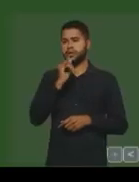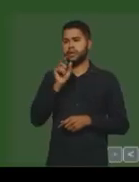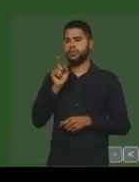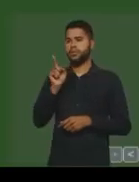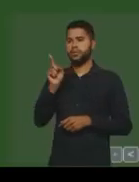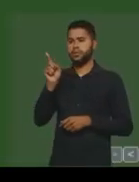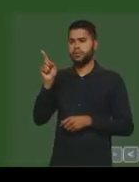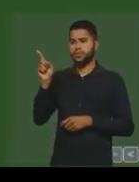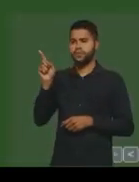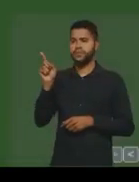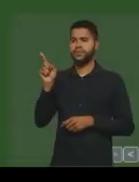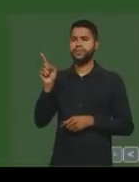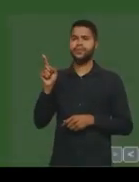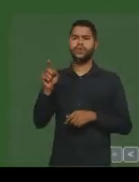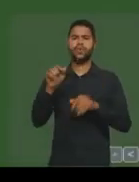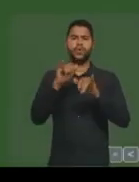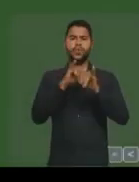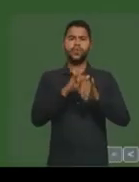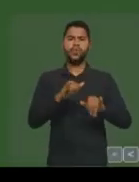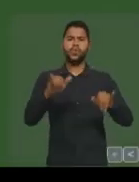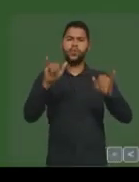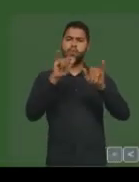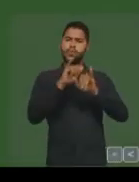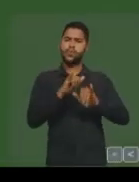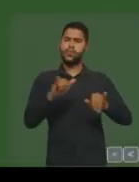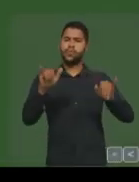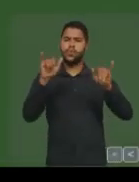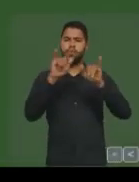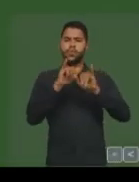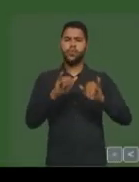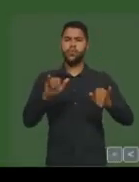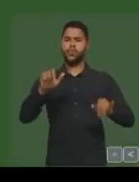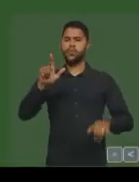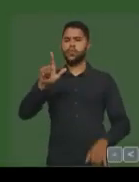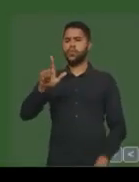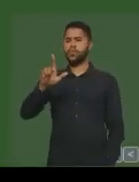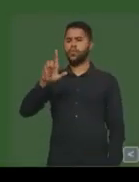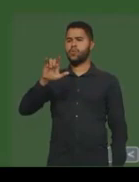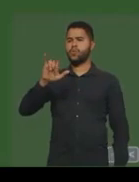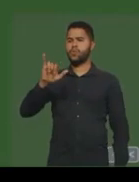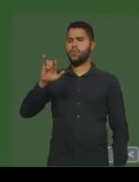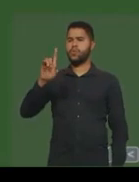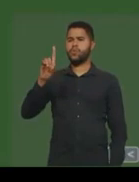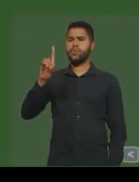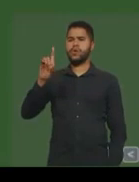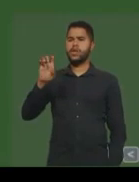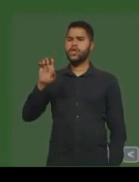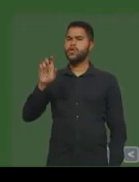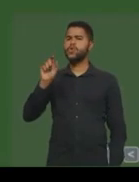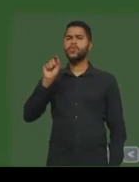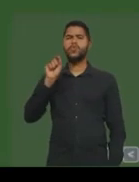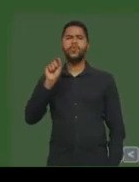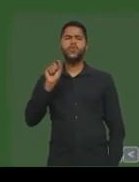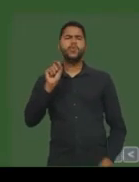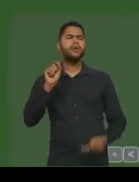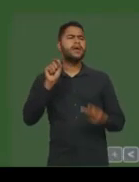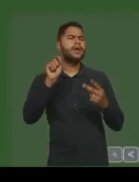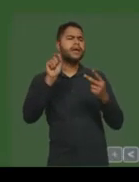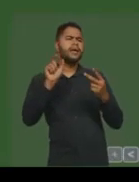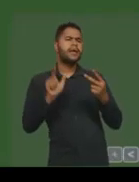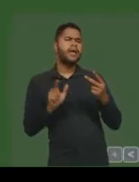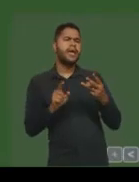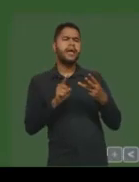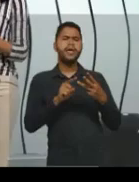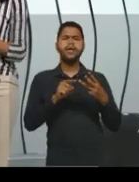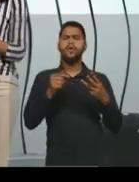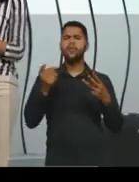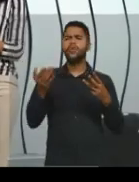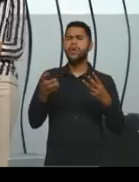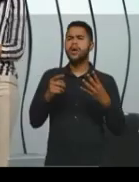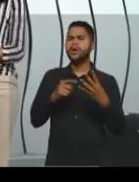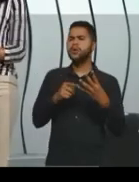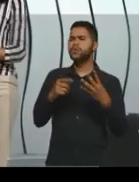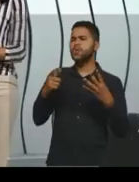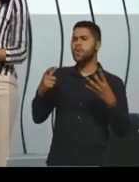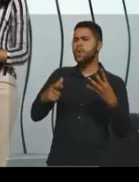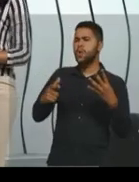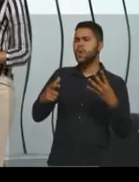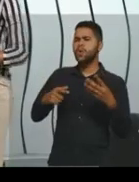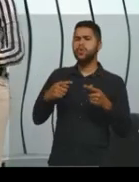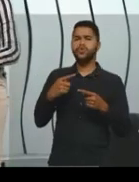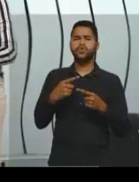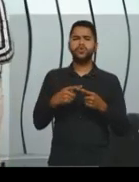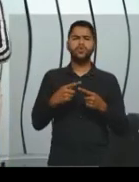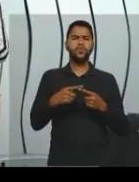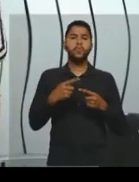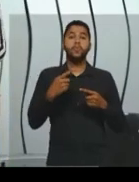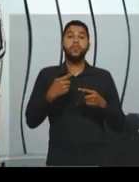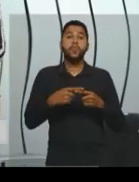a manchete, o lead que vai responder o quê, quem, onde, quando, como e por quê,